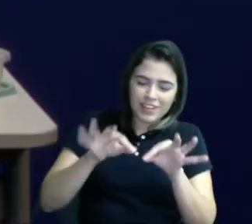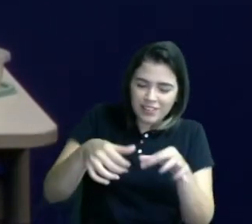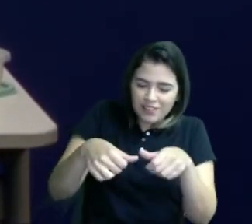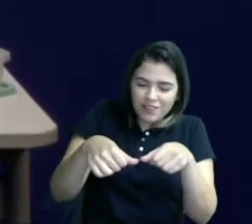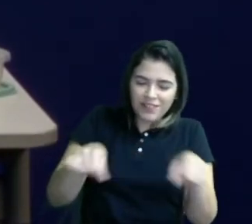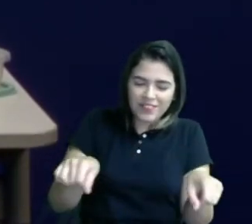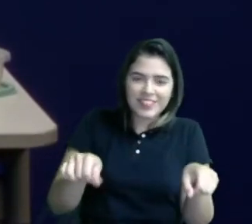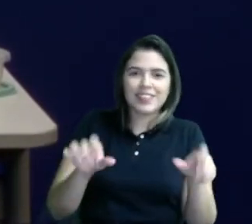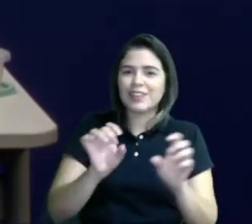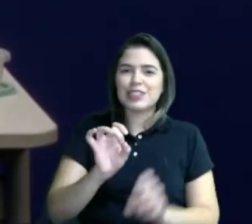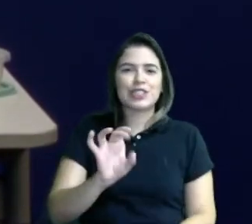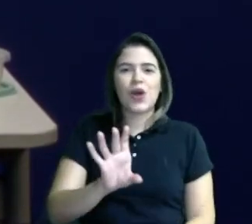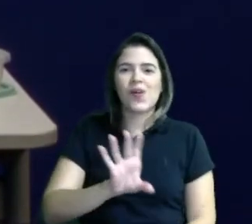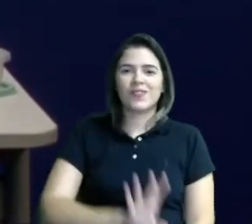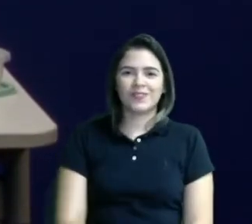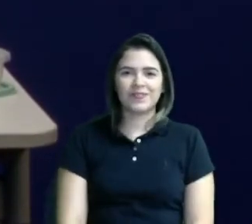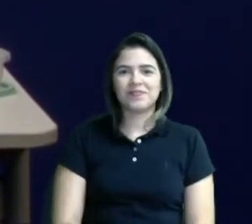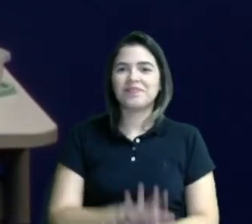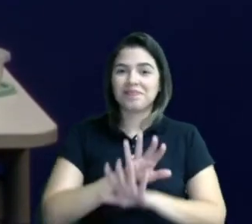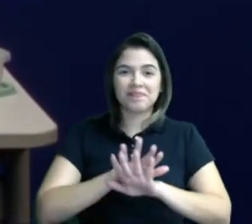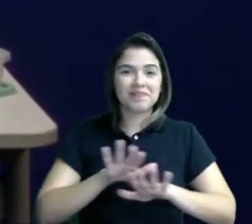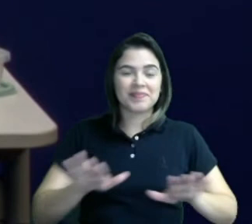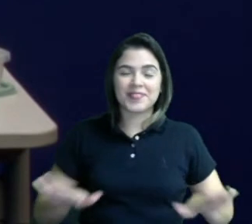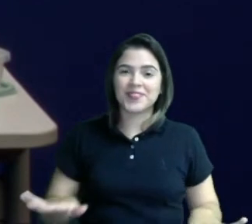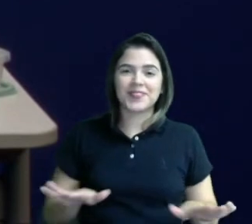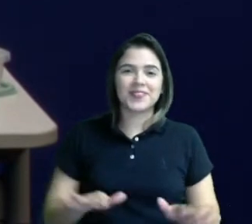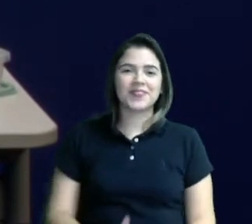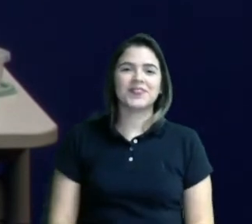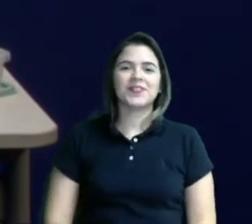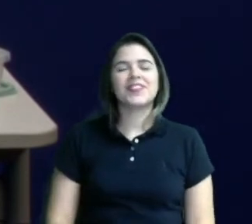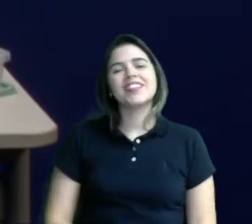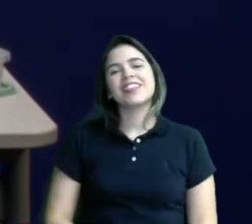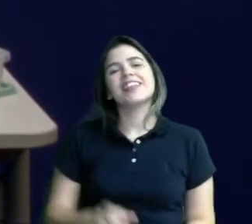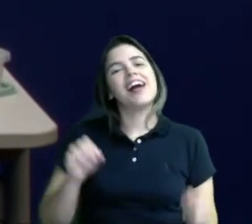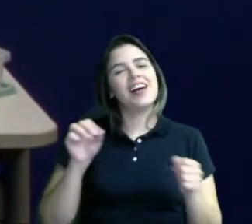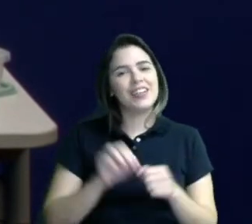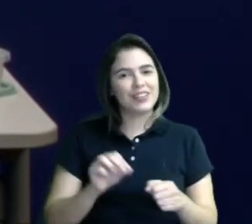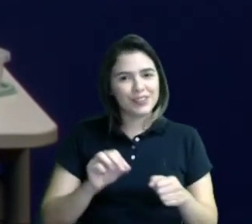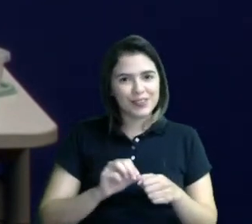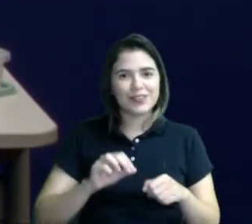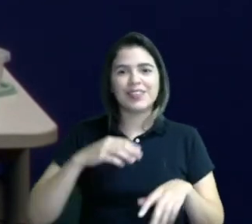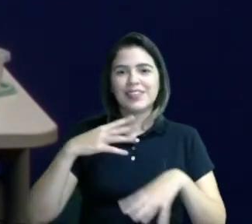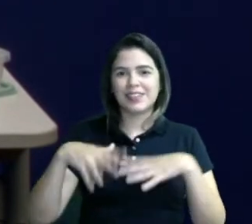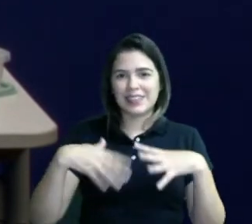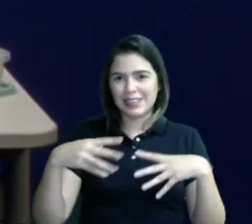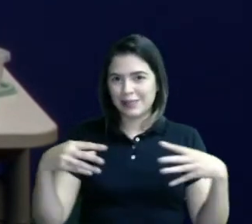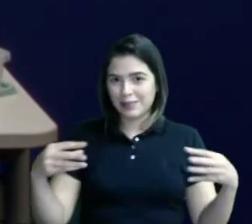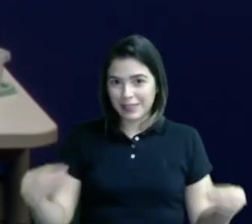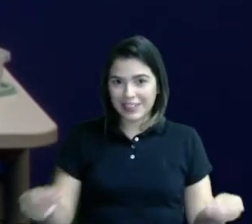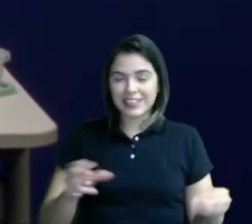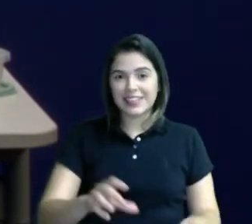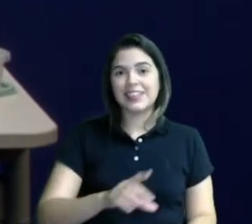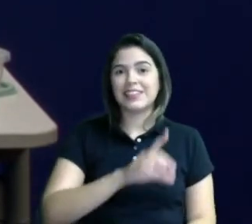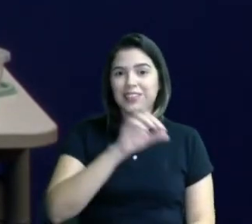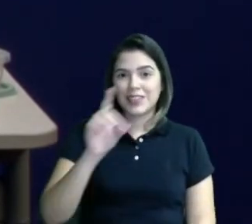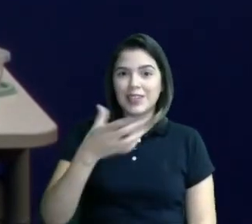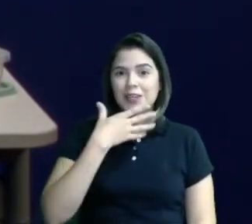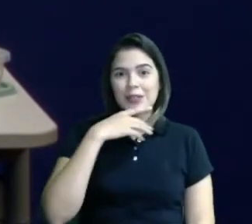Só isso. E pronto. E tá feito o presente, a lembrança do dia dos pais.